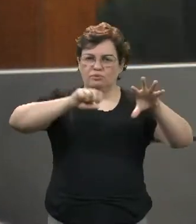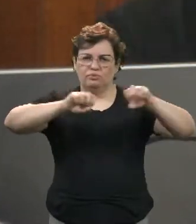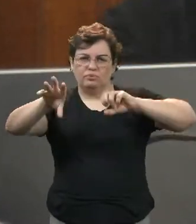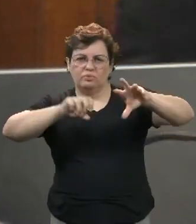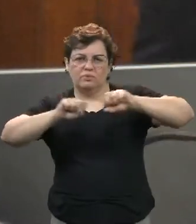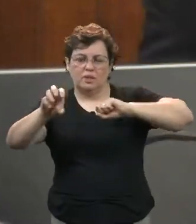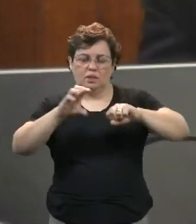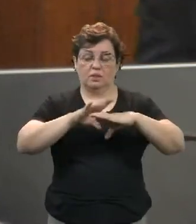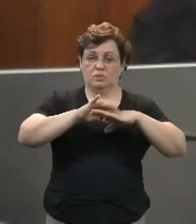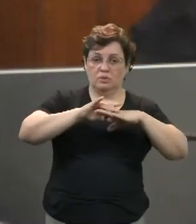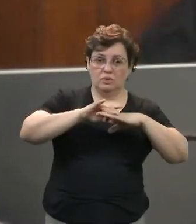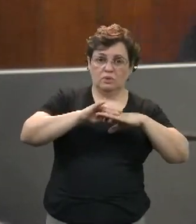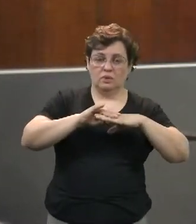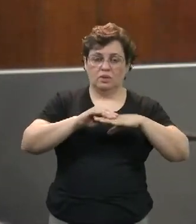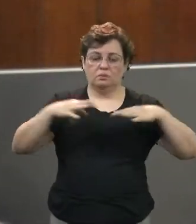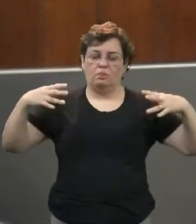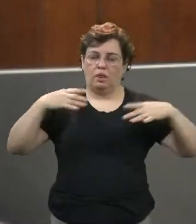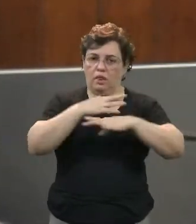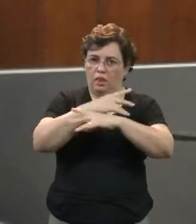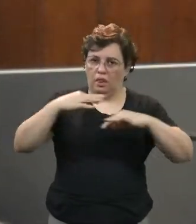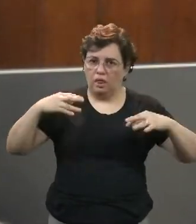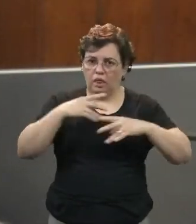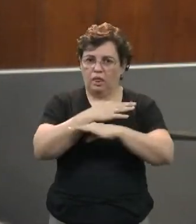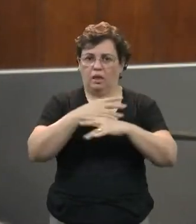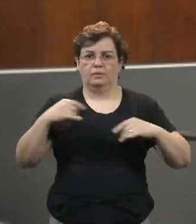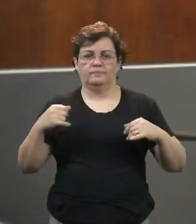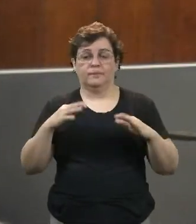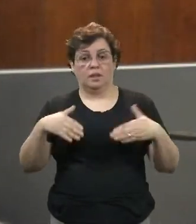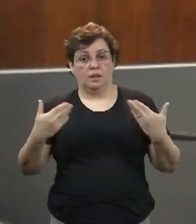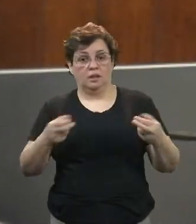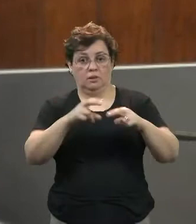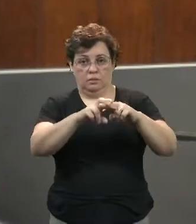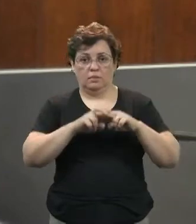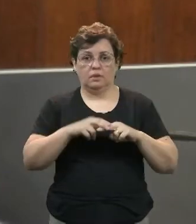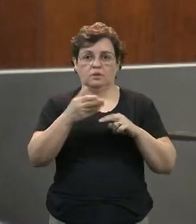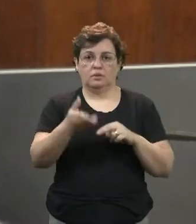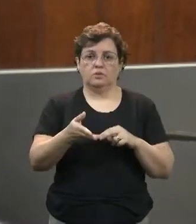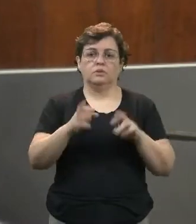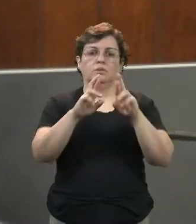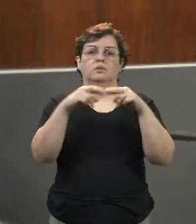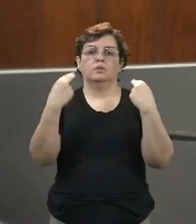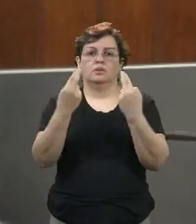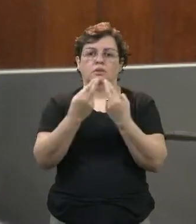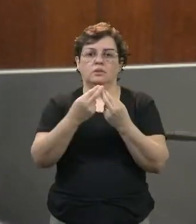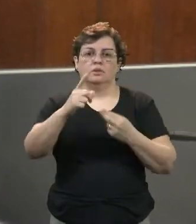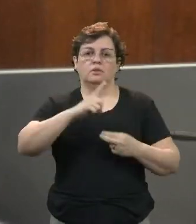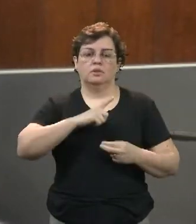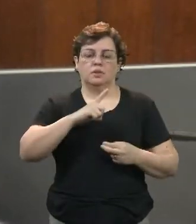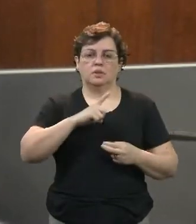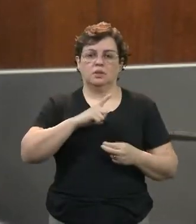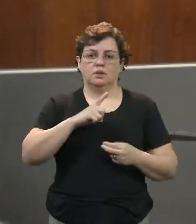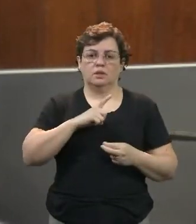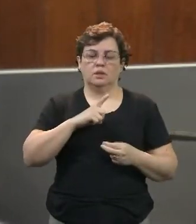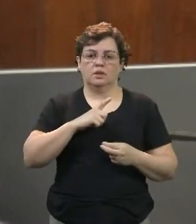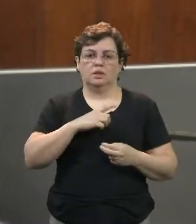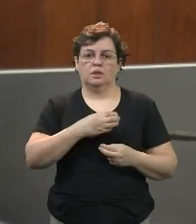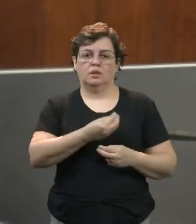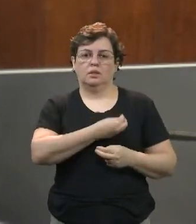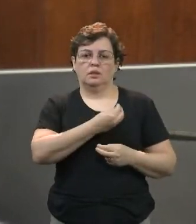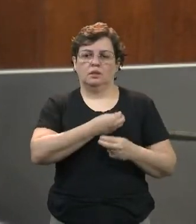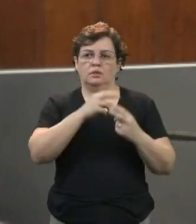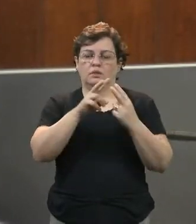aglomeração de pessoas em suas dependências. Por tais motivos, a audiência contará com a participação remota